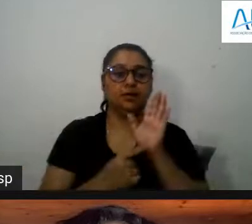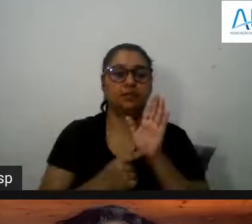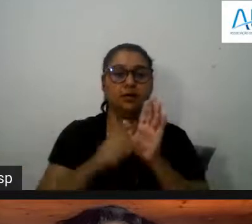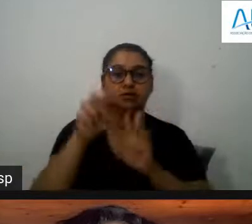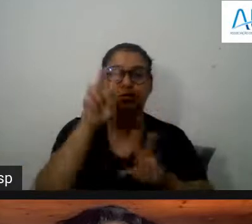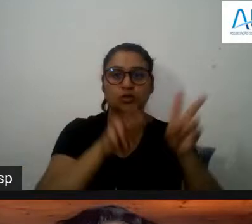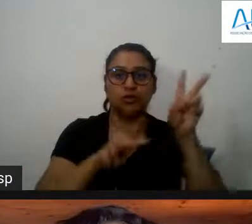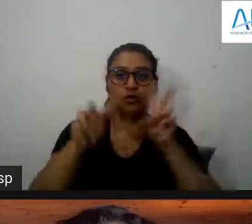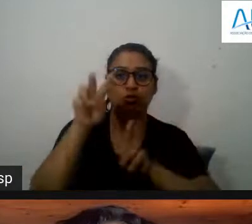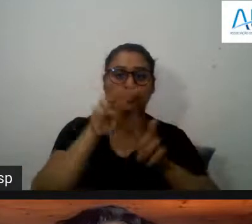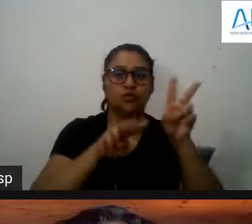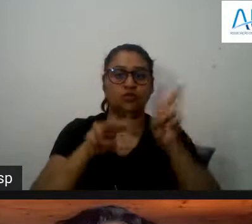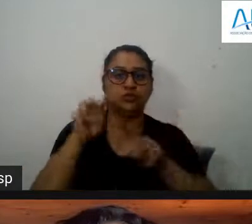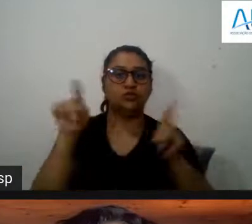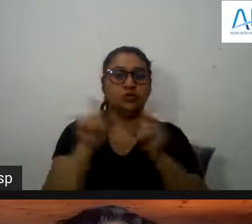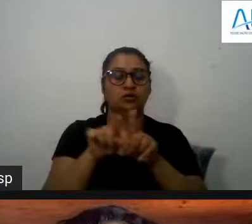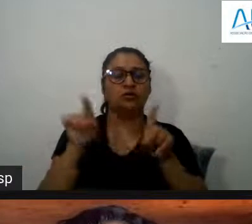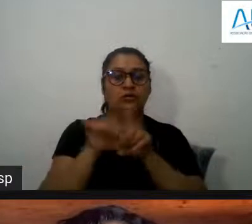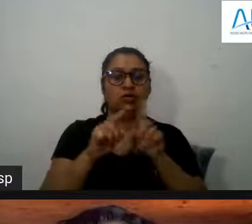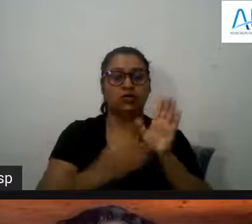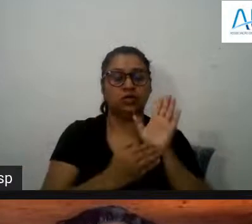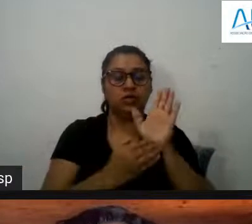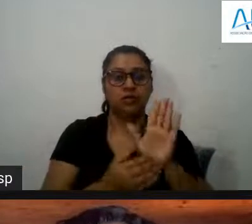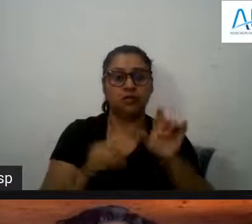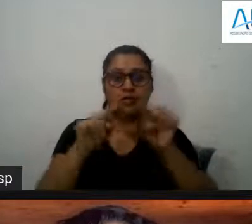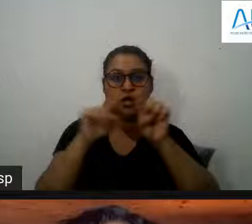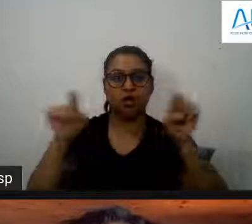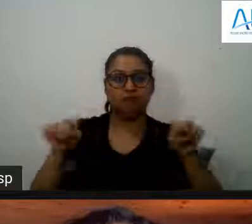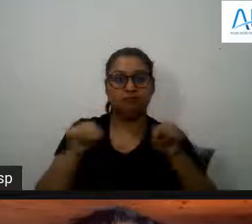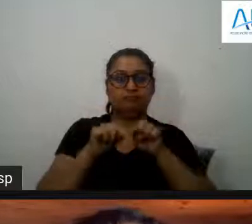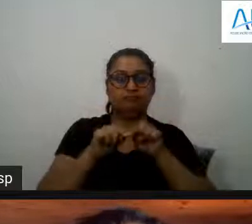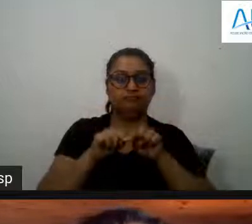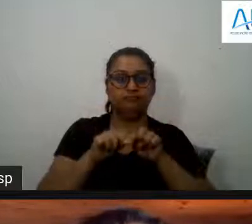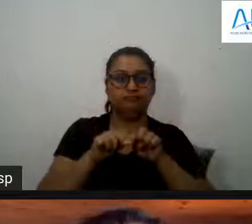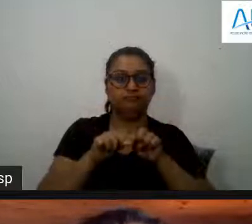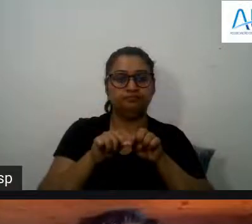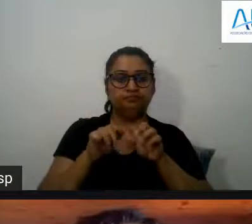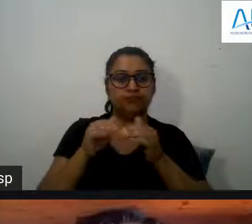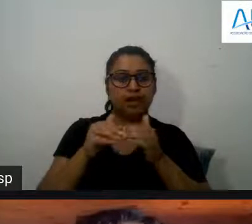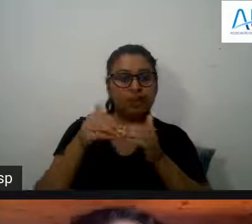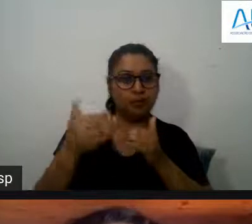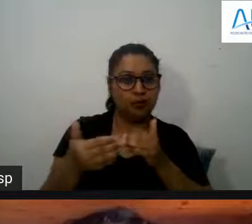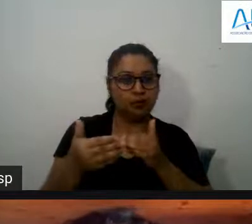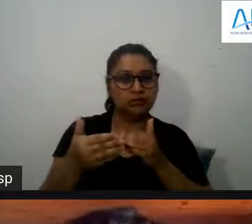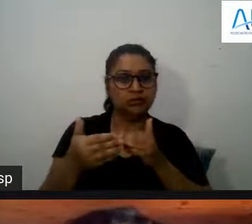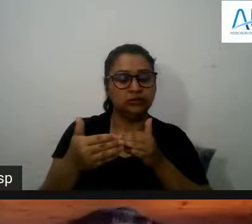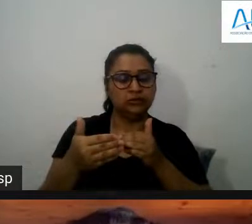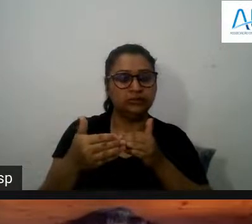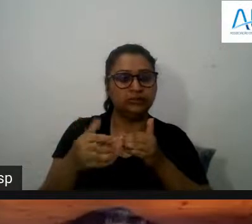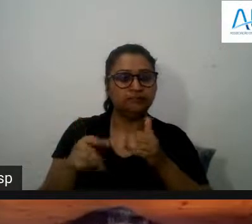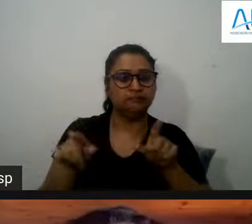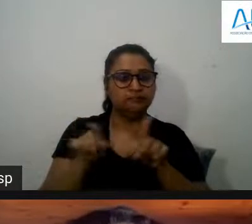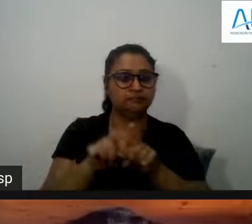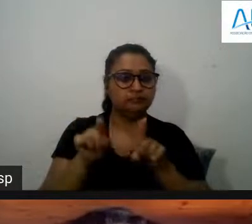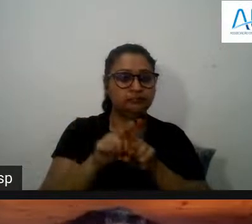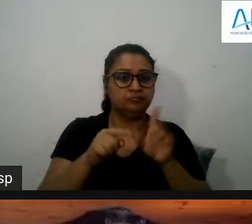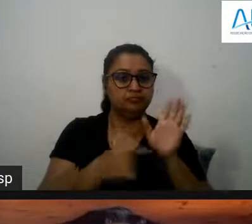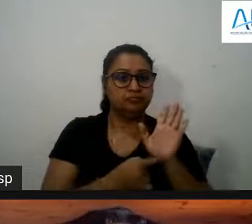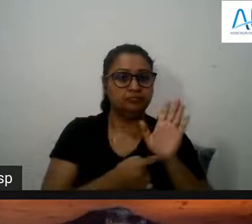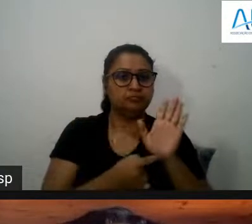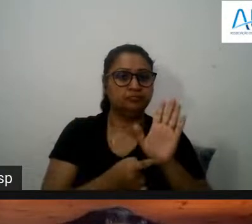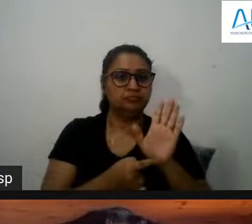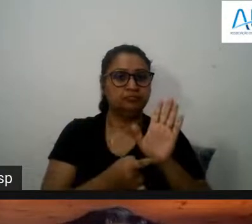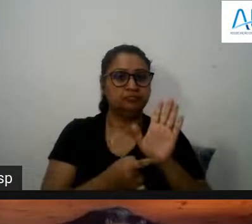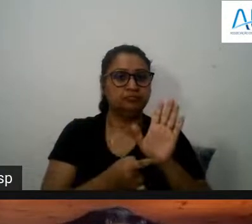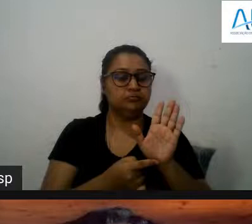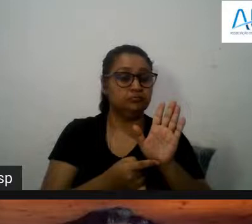ocupa muito espaço ocupa às vezes passa para primeiro plano e desse ponto de vista eu não sei se não